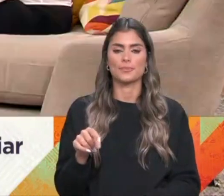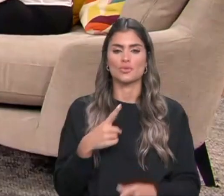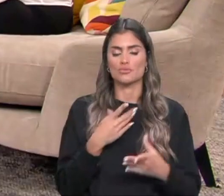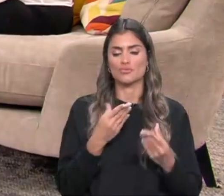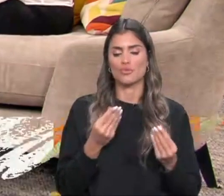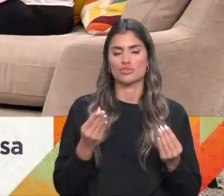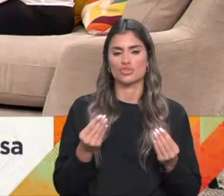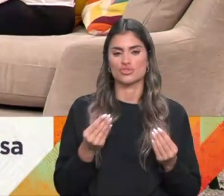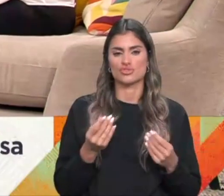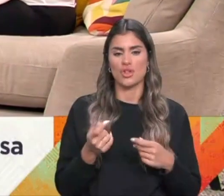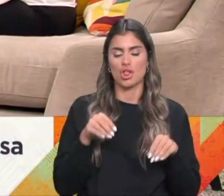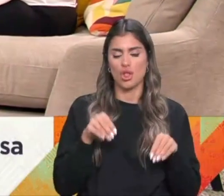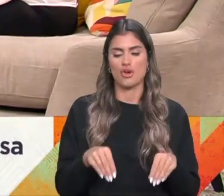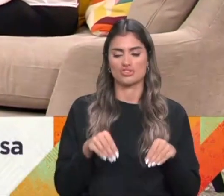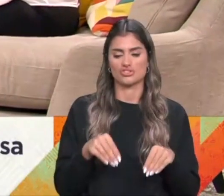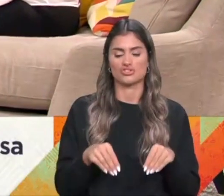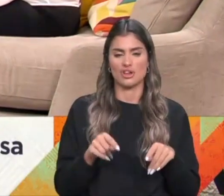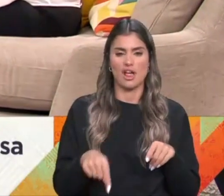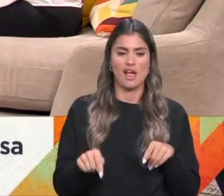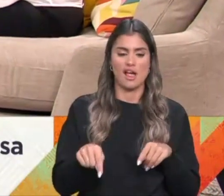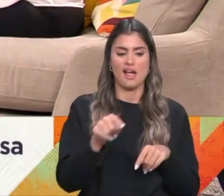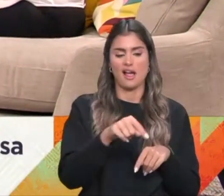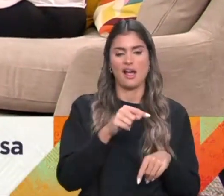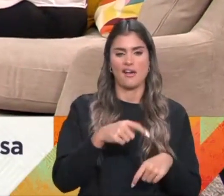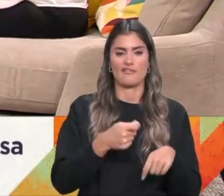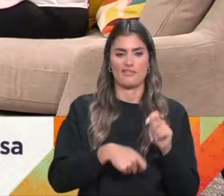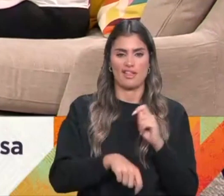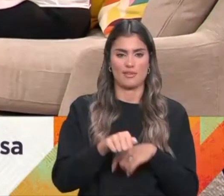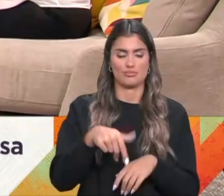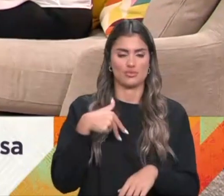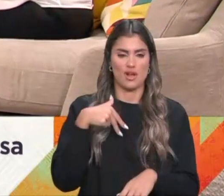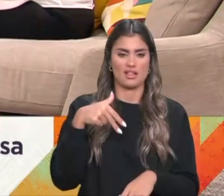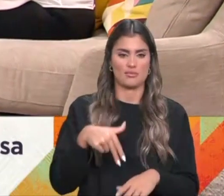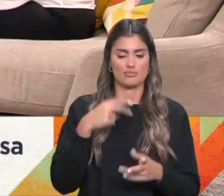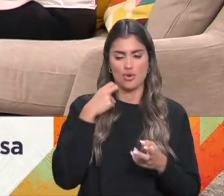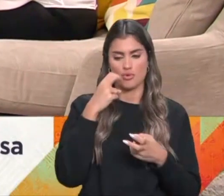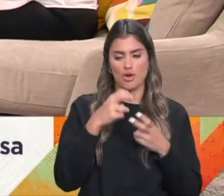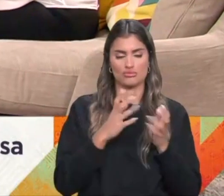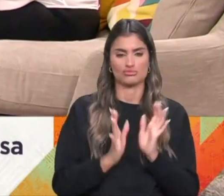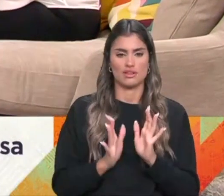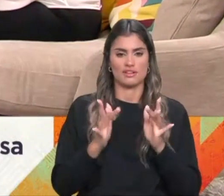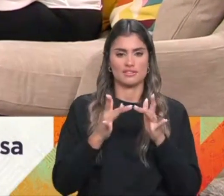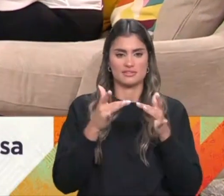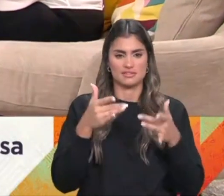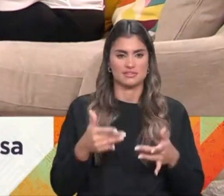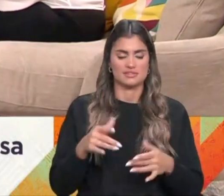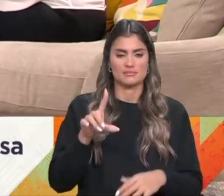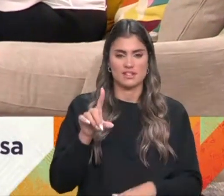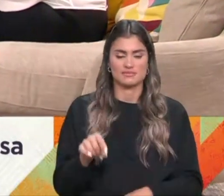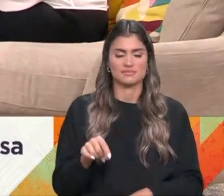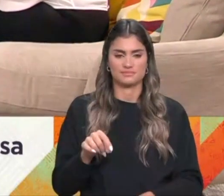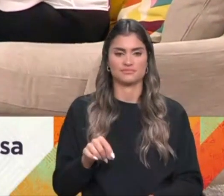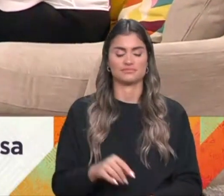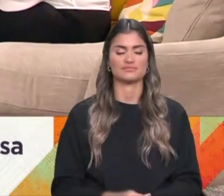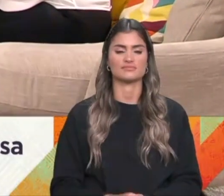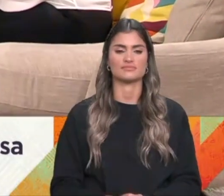revisarias espalhadas pelo país. E podem procurar também no site. Ó Inês, e agora eu vou